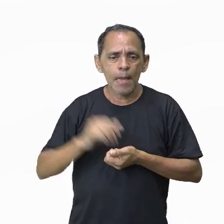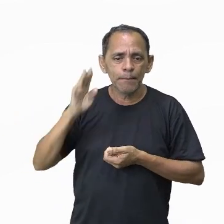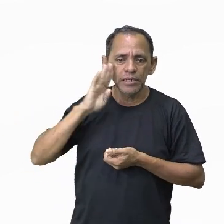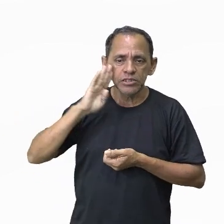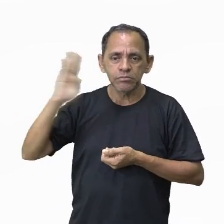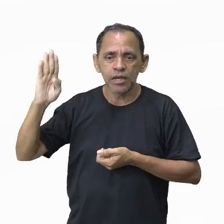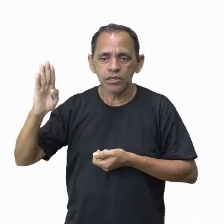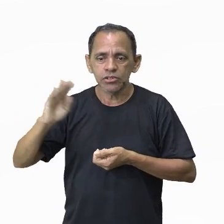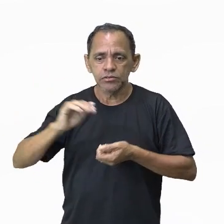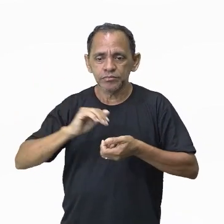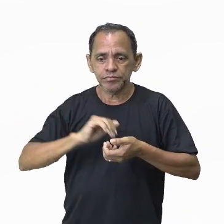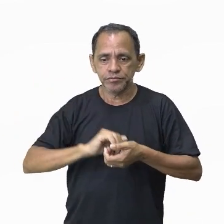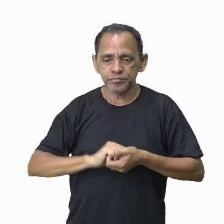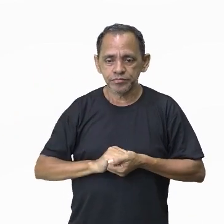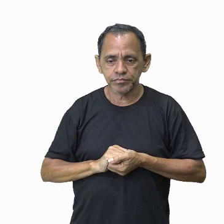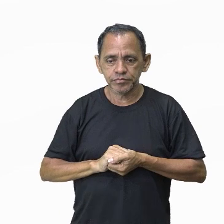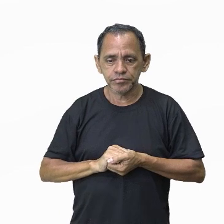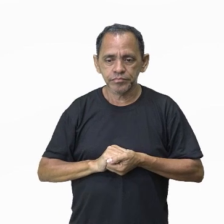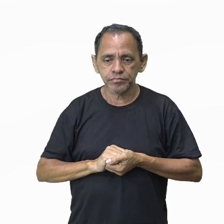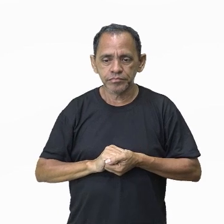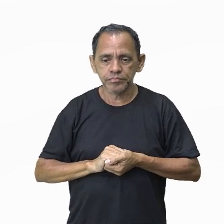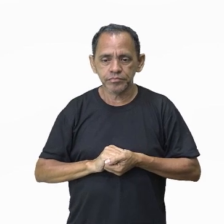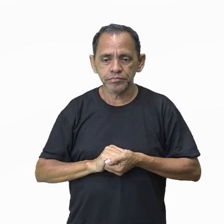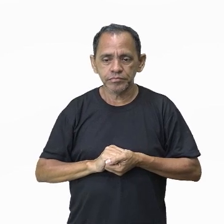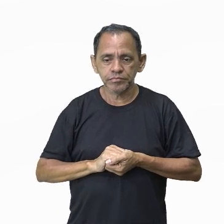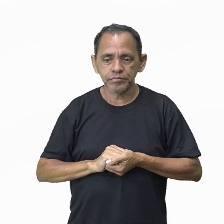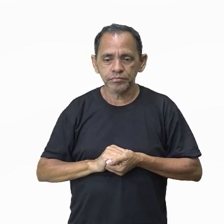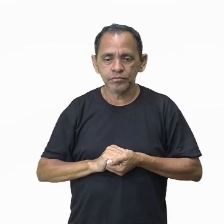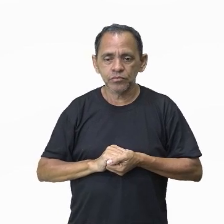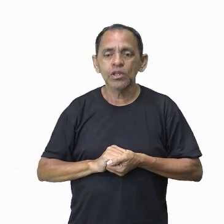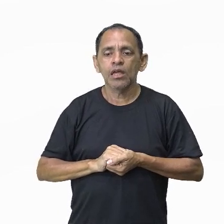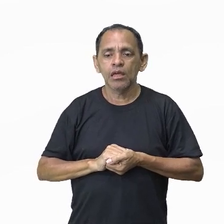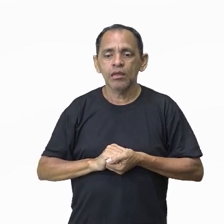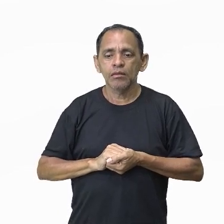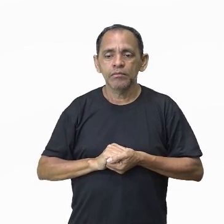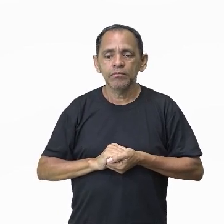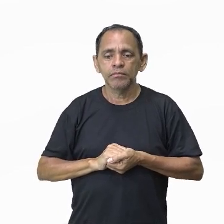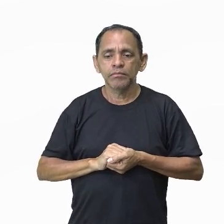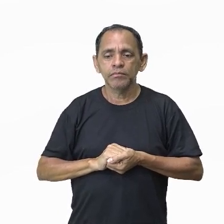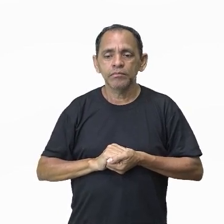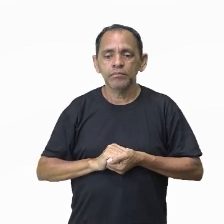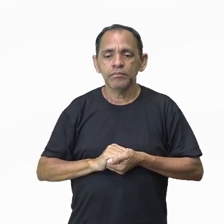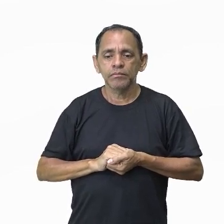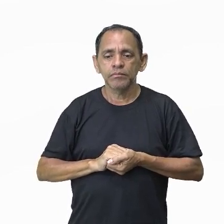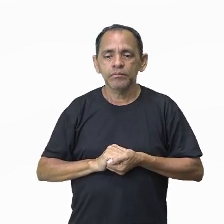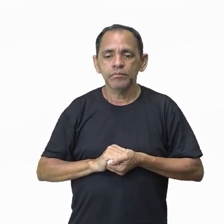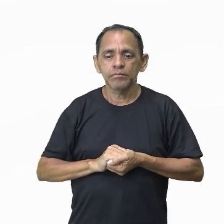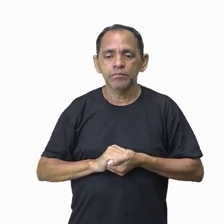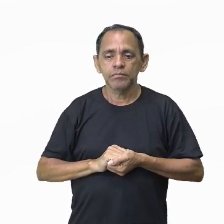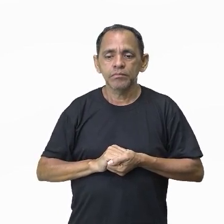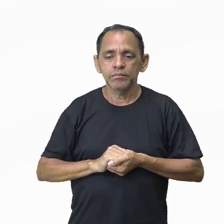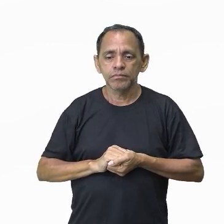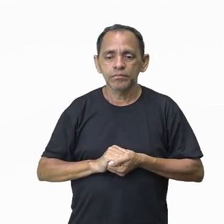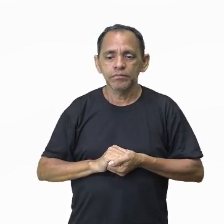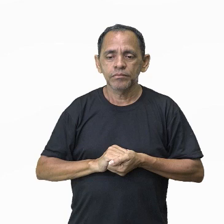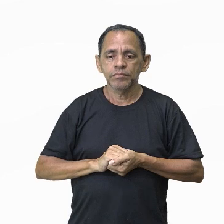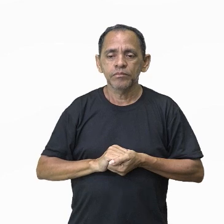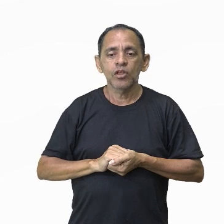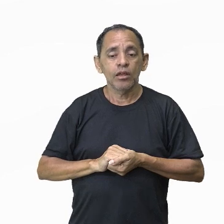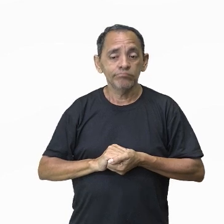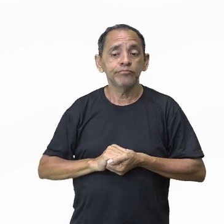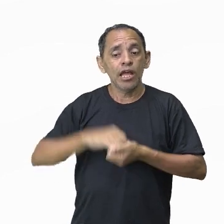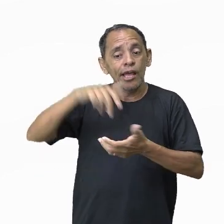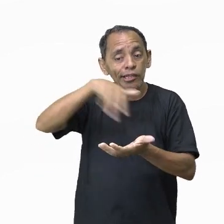manifestações culturais são, e aí aparece pra gente em tópicos, né? A dança, o